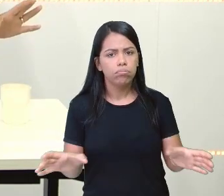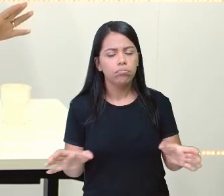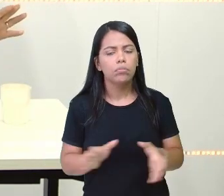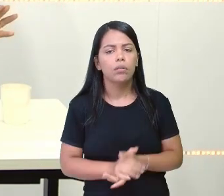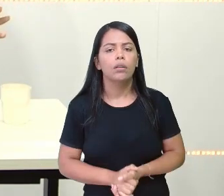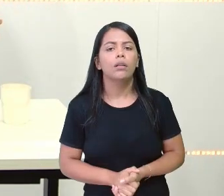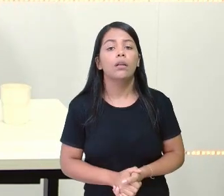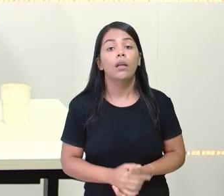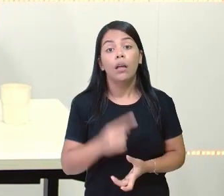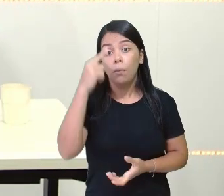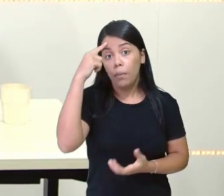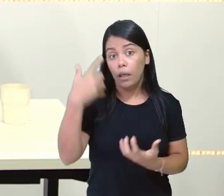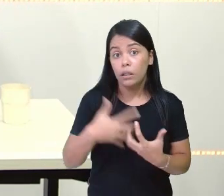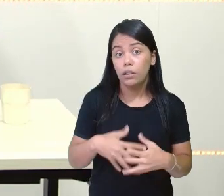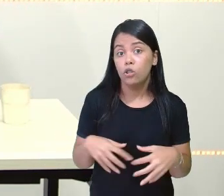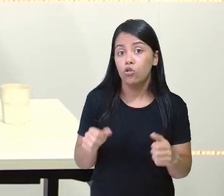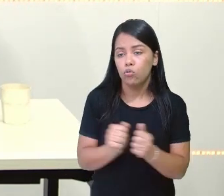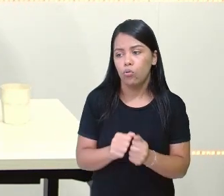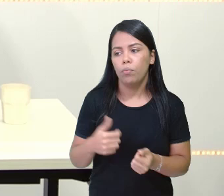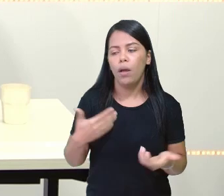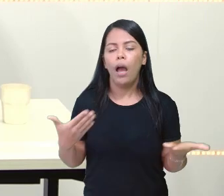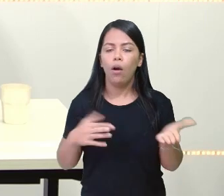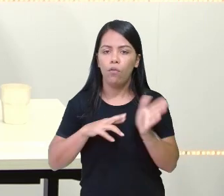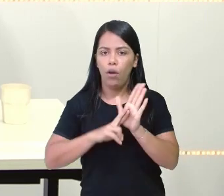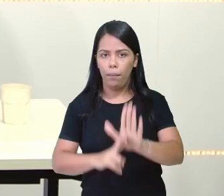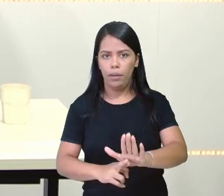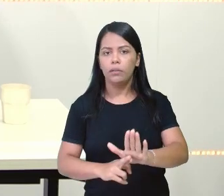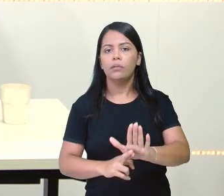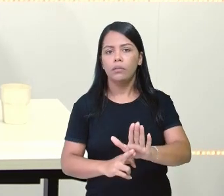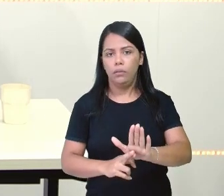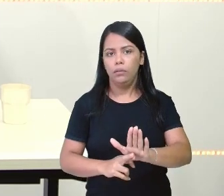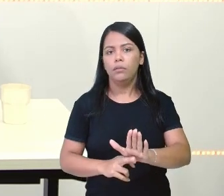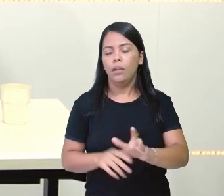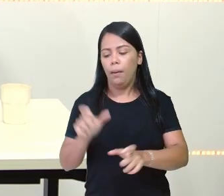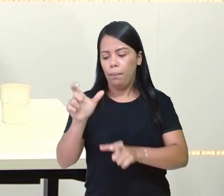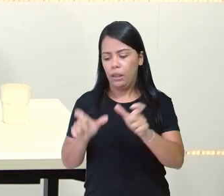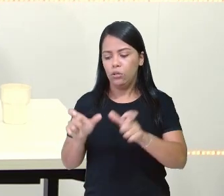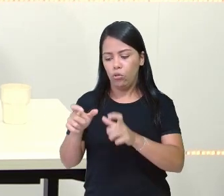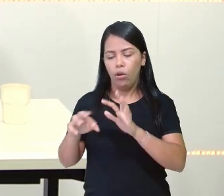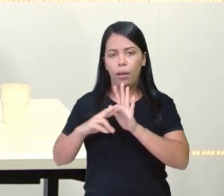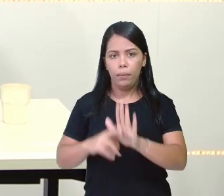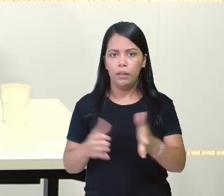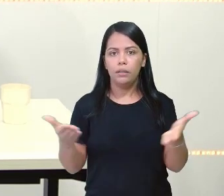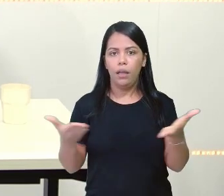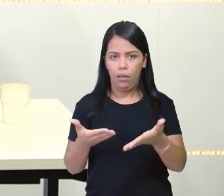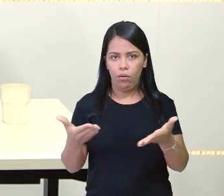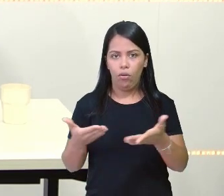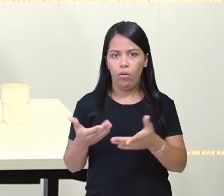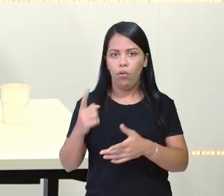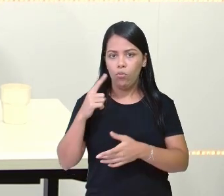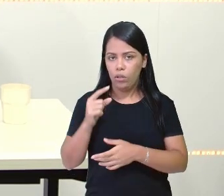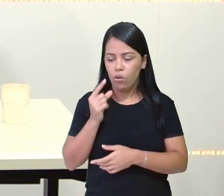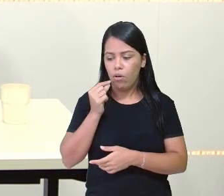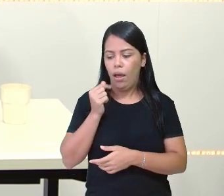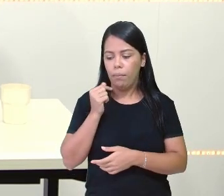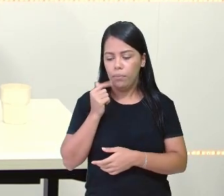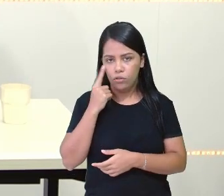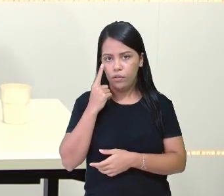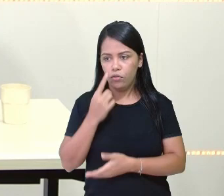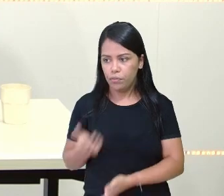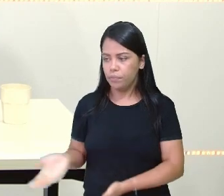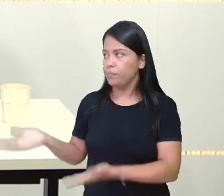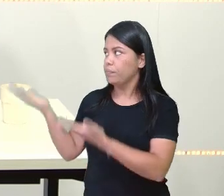Pensem comigo, eu tenho nove, eu vou representar as nove pessoas com meus nove lápis, tá? Aqui, Três,